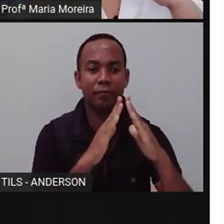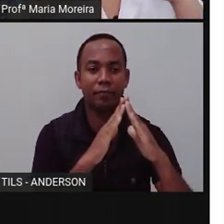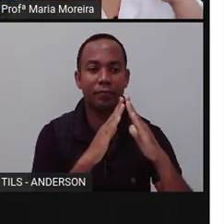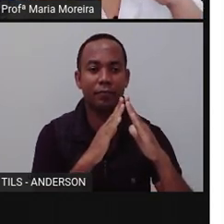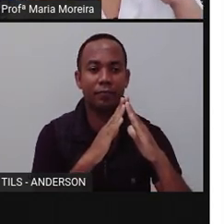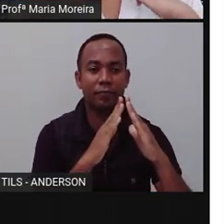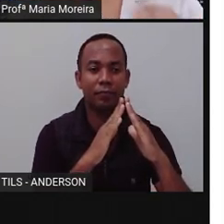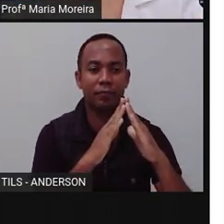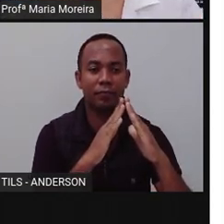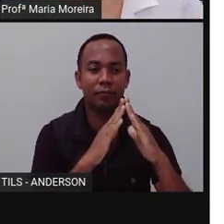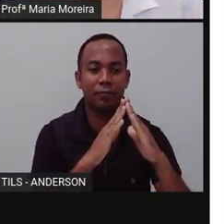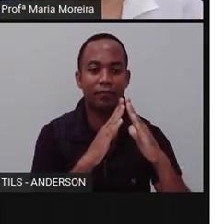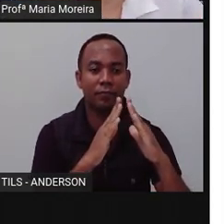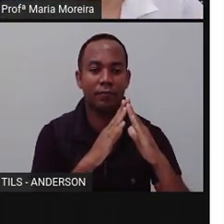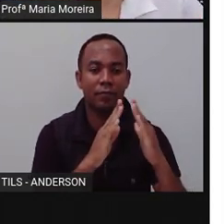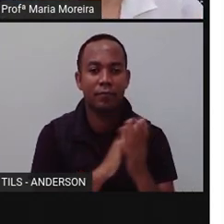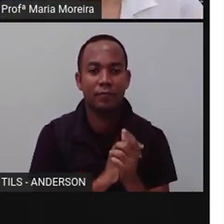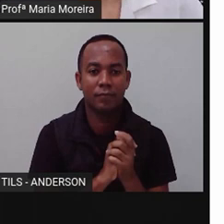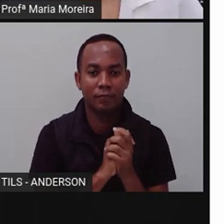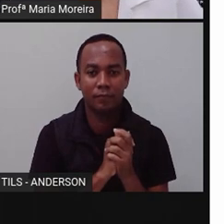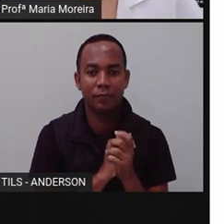É? Ai, que legal.